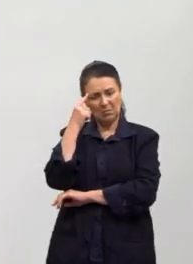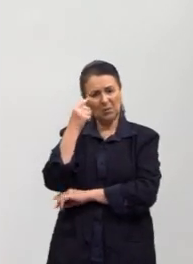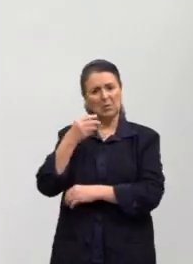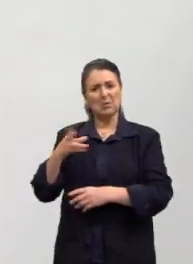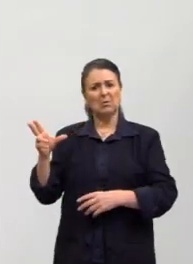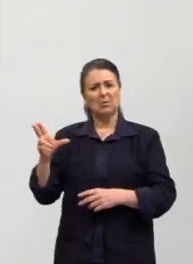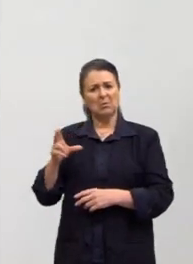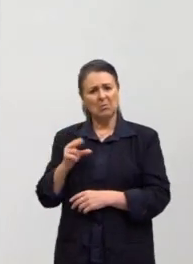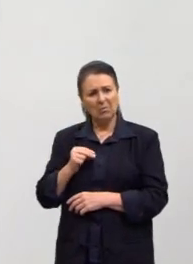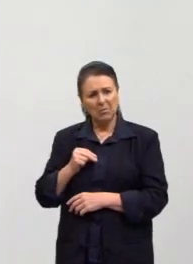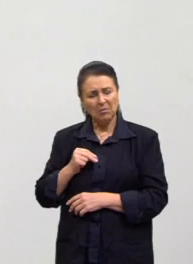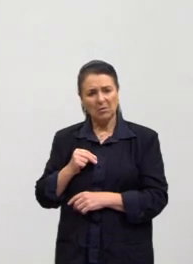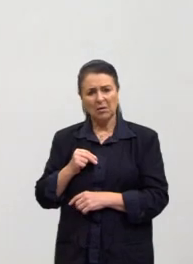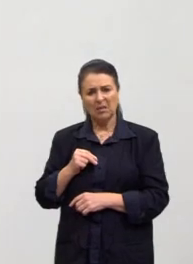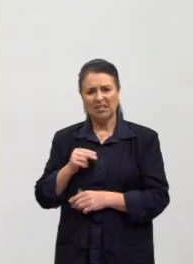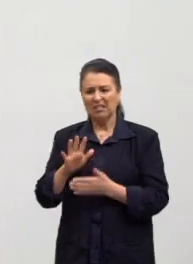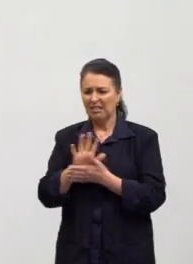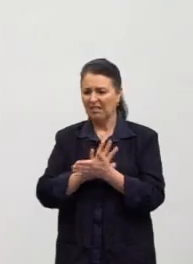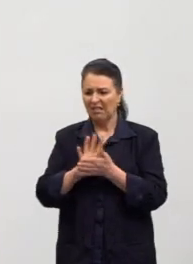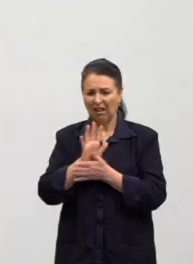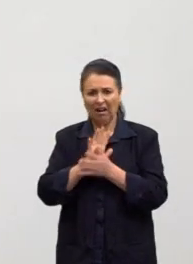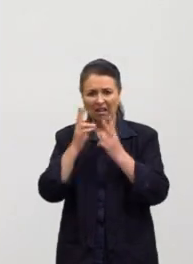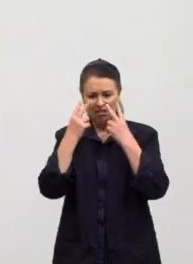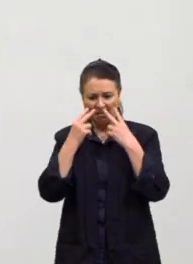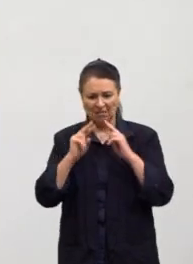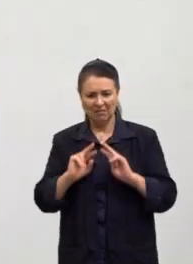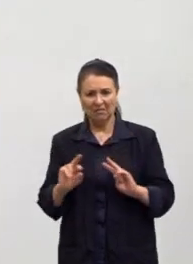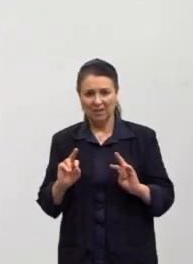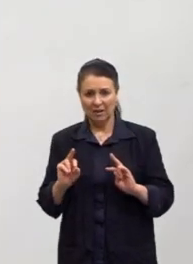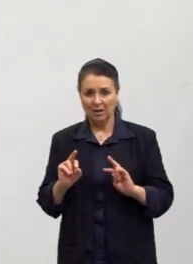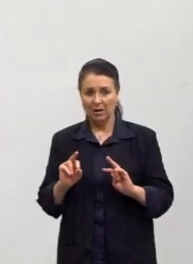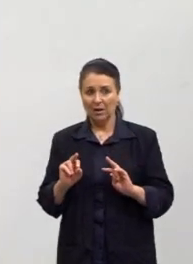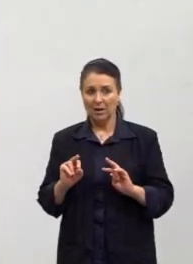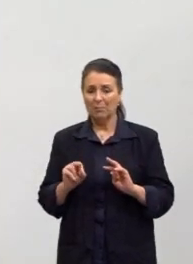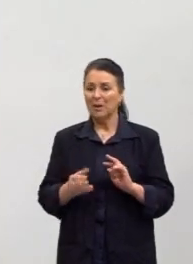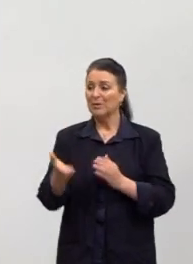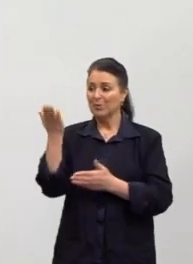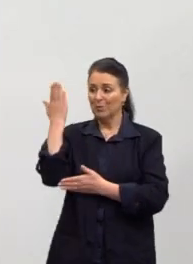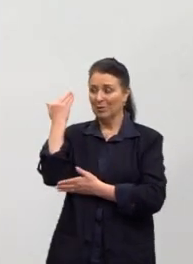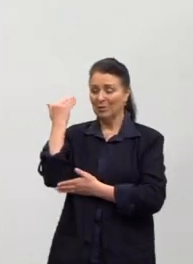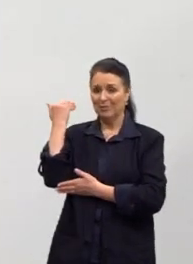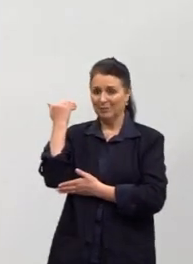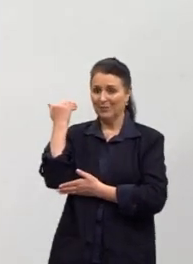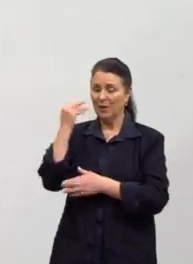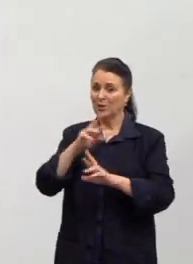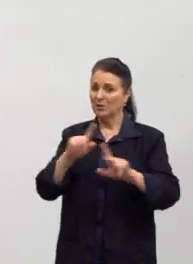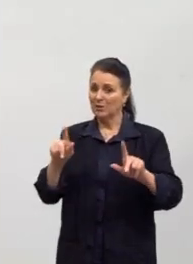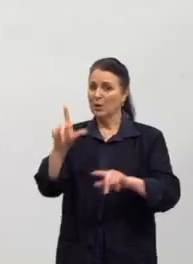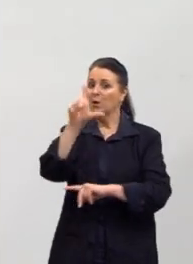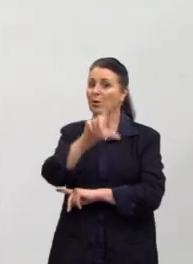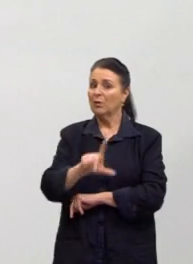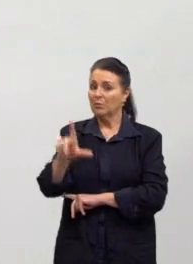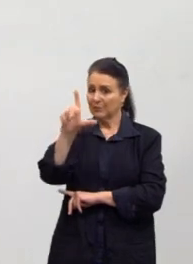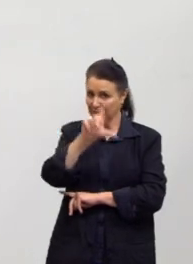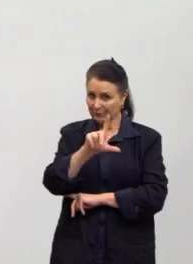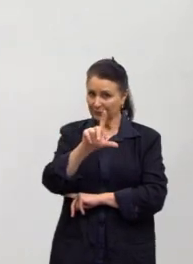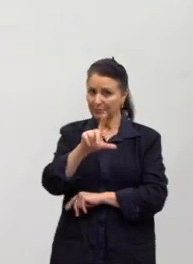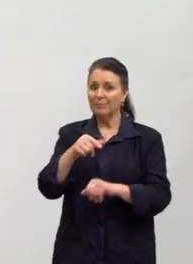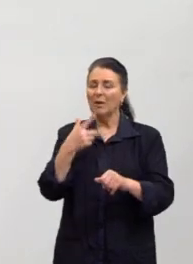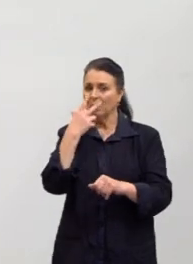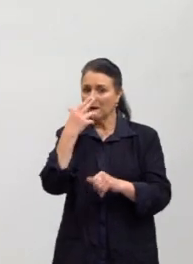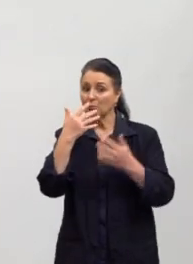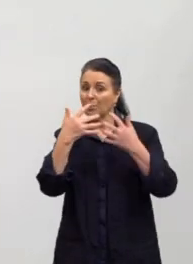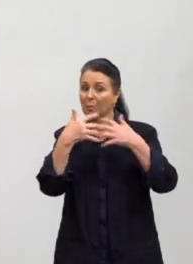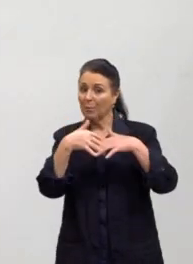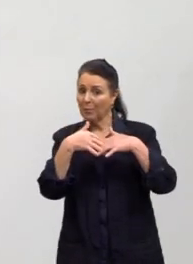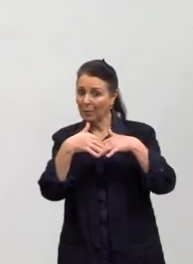ele estava escrevendo, mas tem a ver com aquela época. Nós temos que utilizar a literatura como um veículo de máquina do tempo, né. A gente